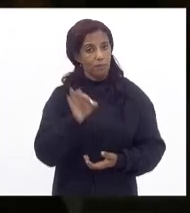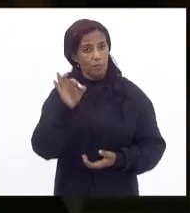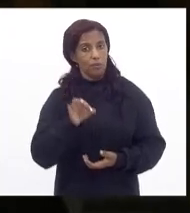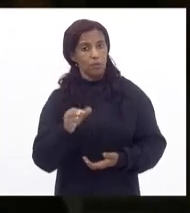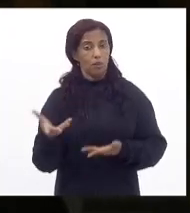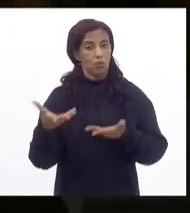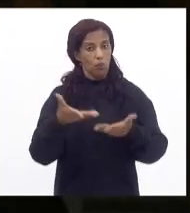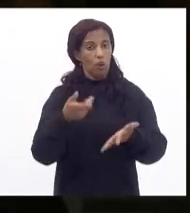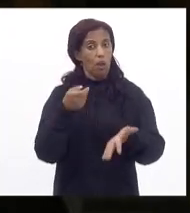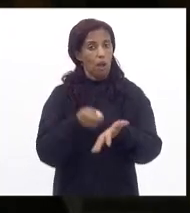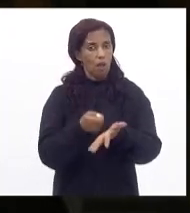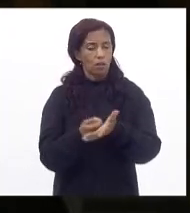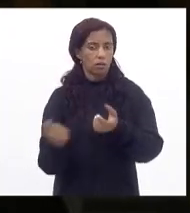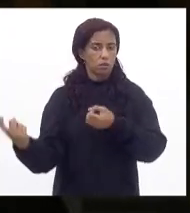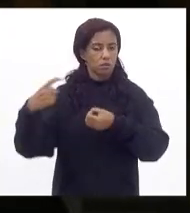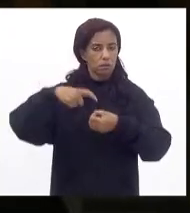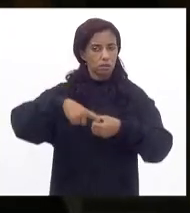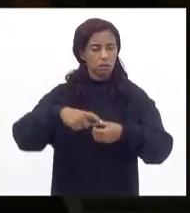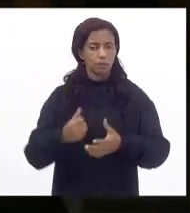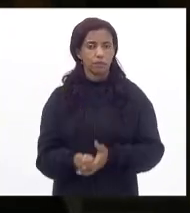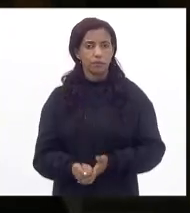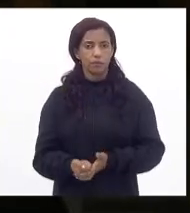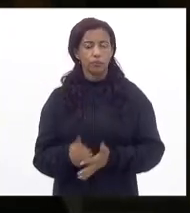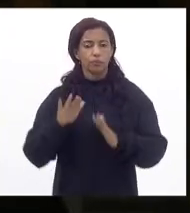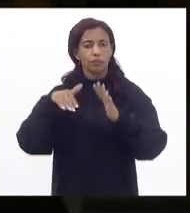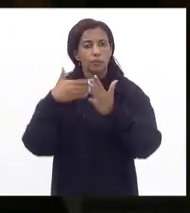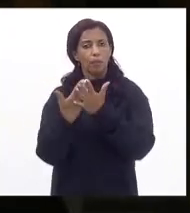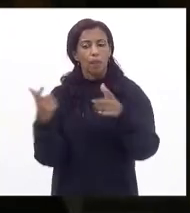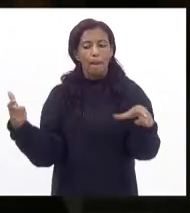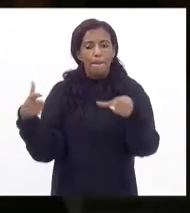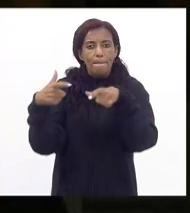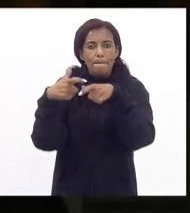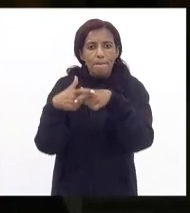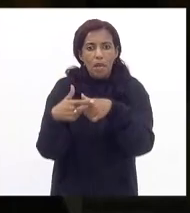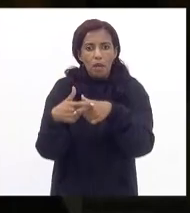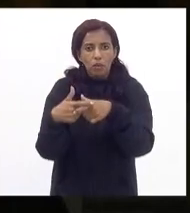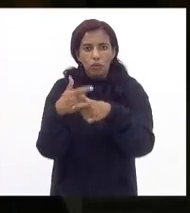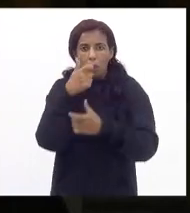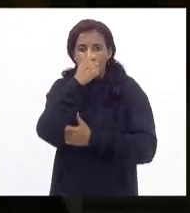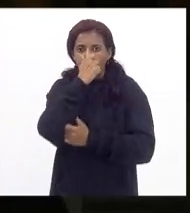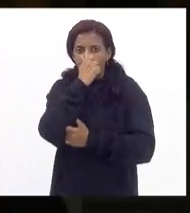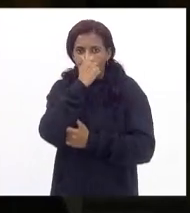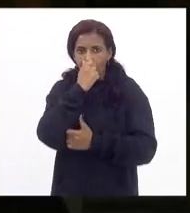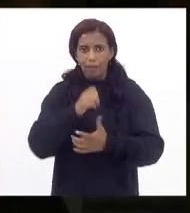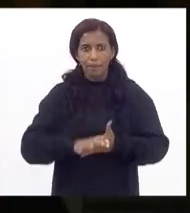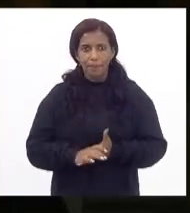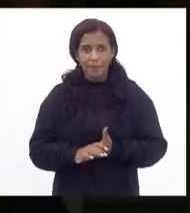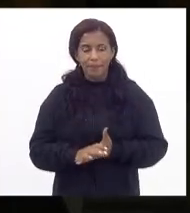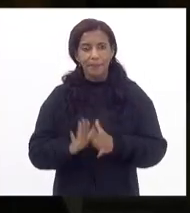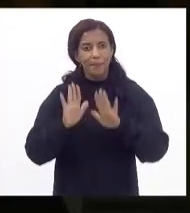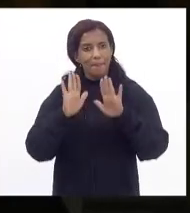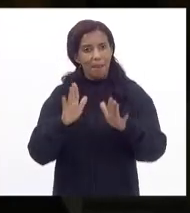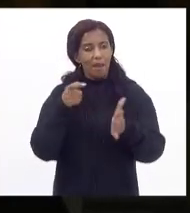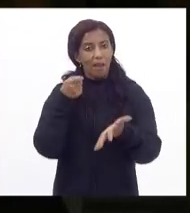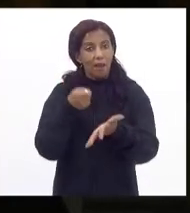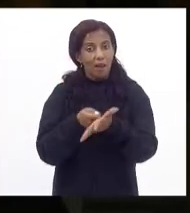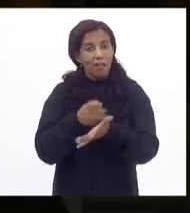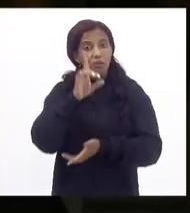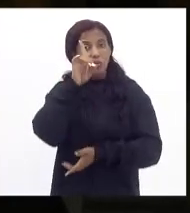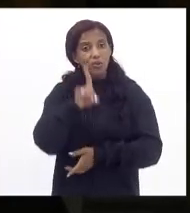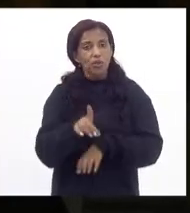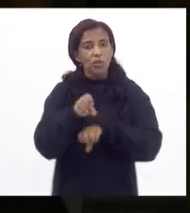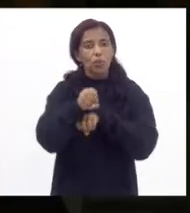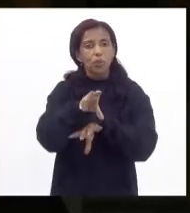ele garante um retorno com a escola menos saturada mas garantindo o direito à